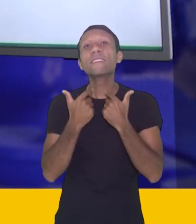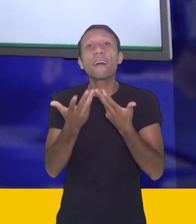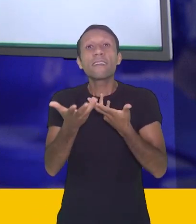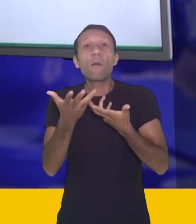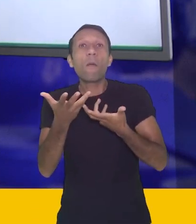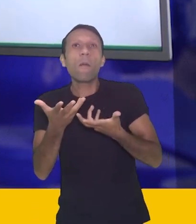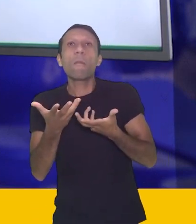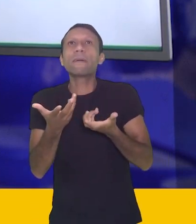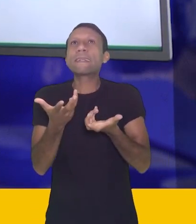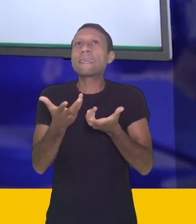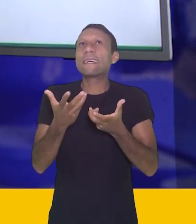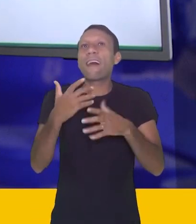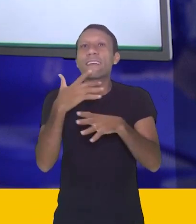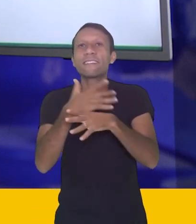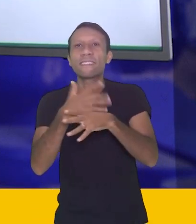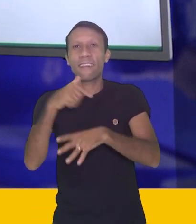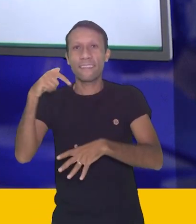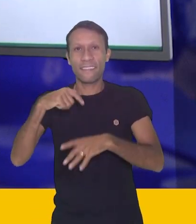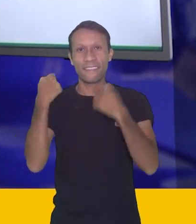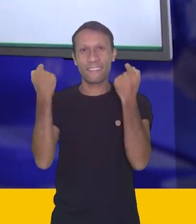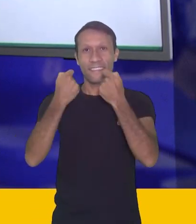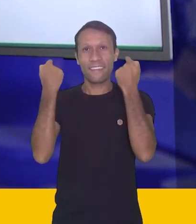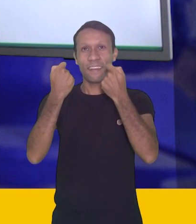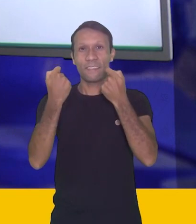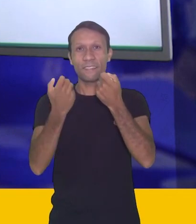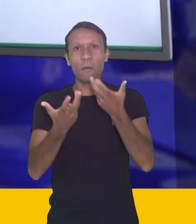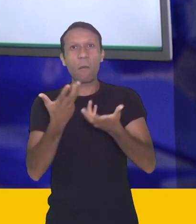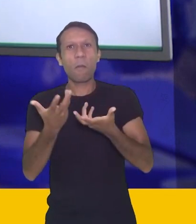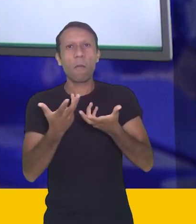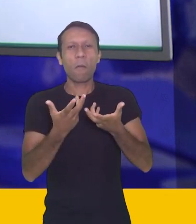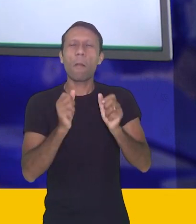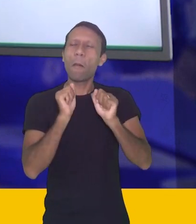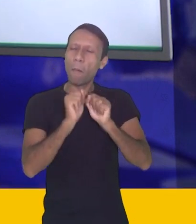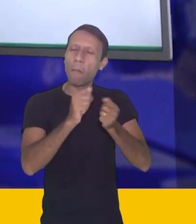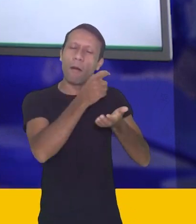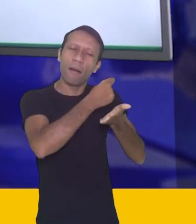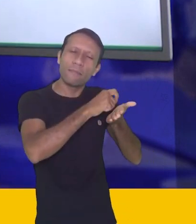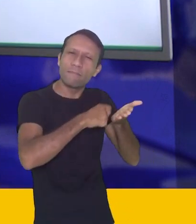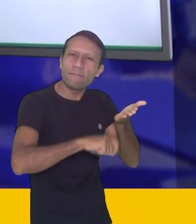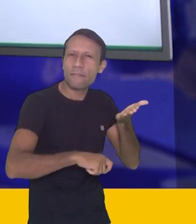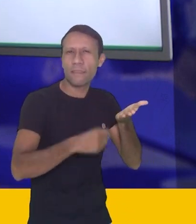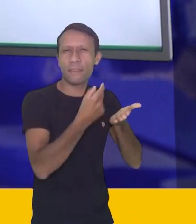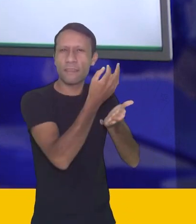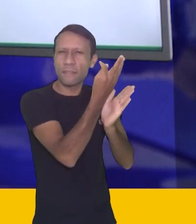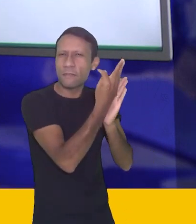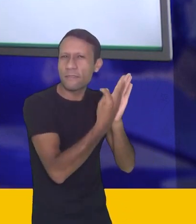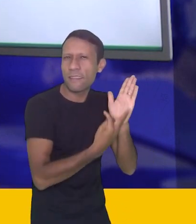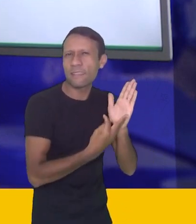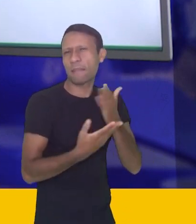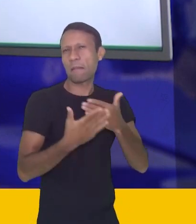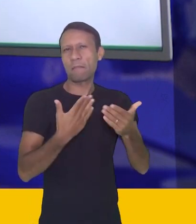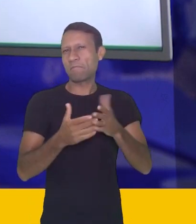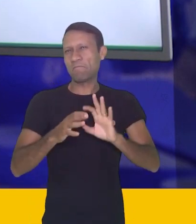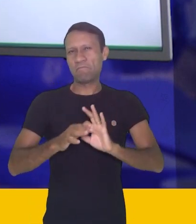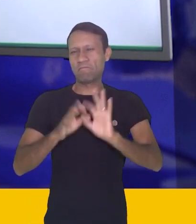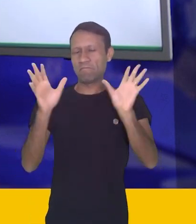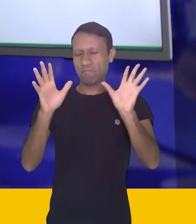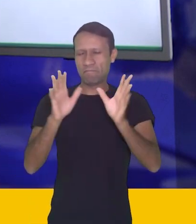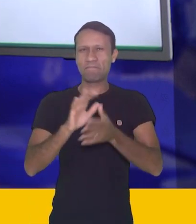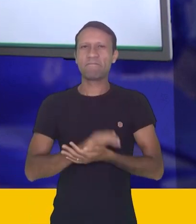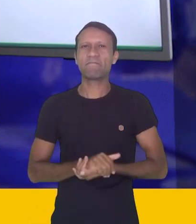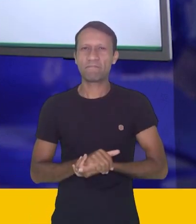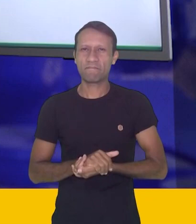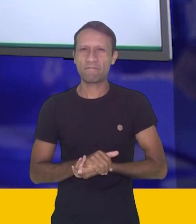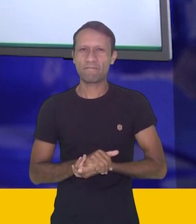certo? Então, aí no teu caderno em forma de texto ou em forma de desenho e depois compartilha com a família, tá?